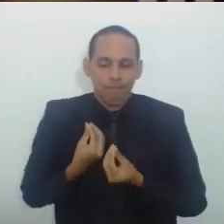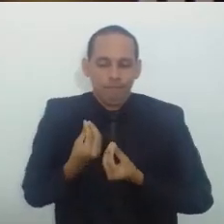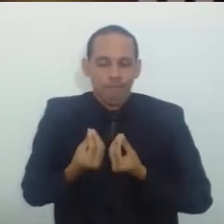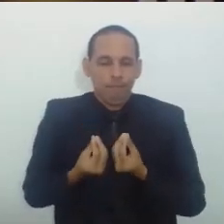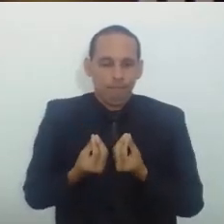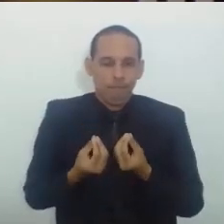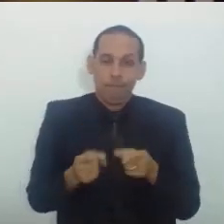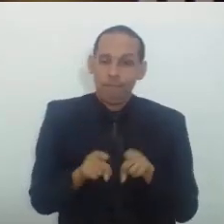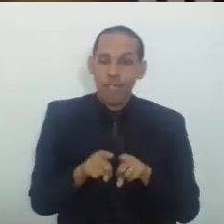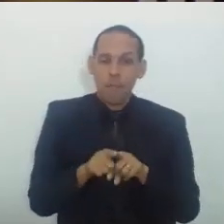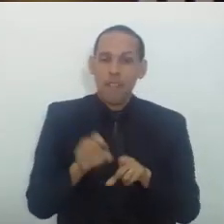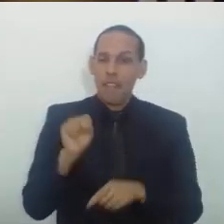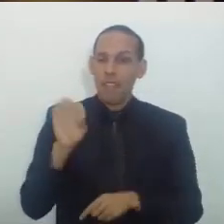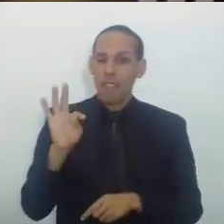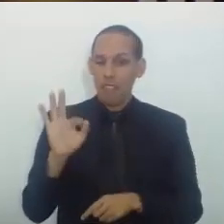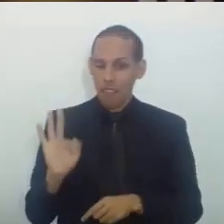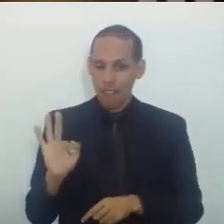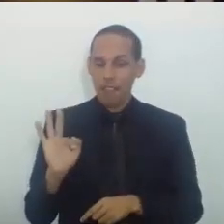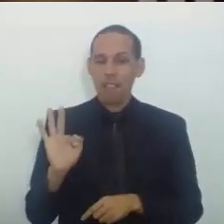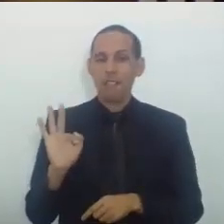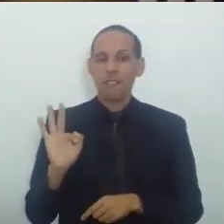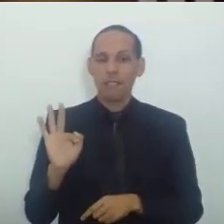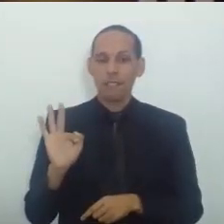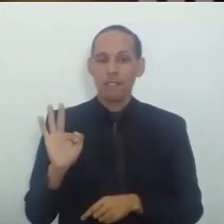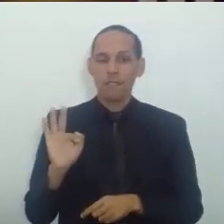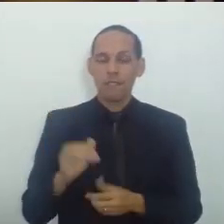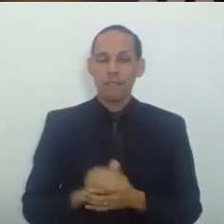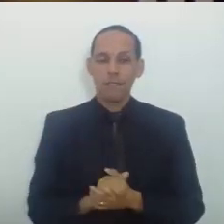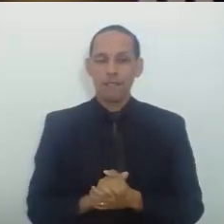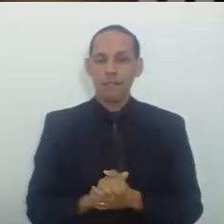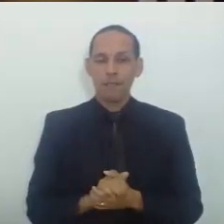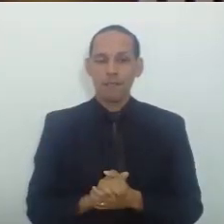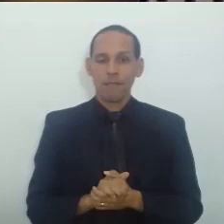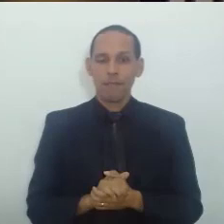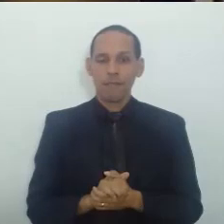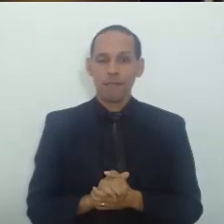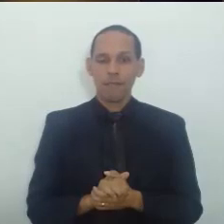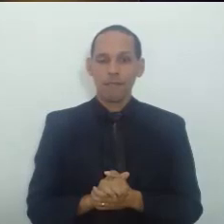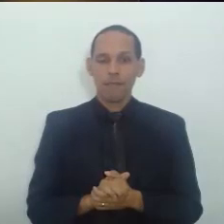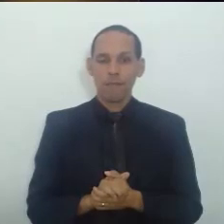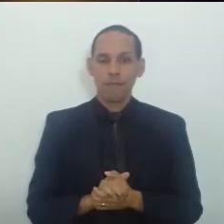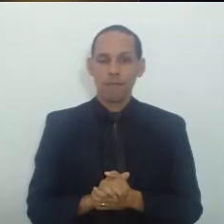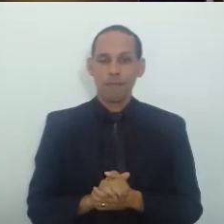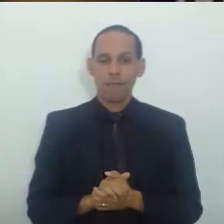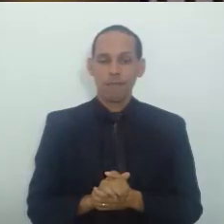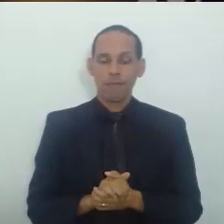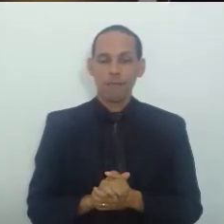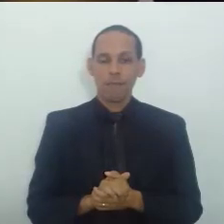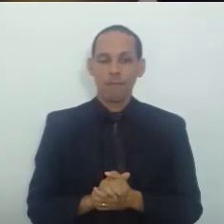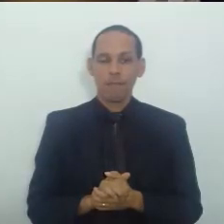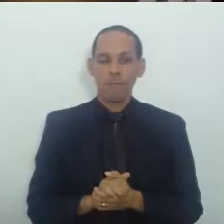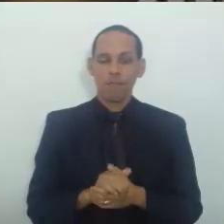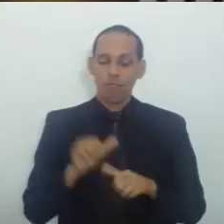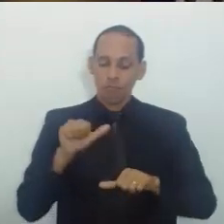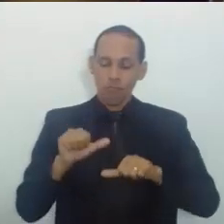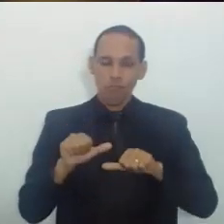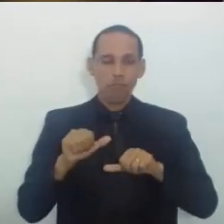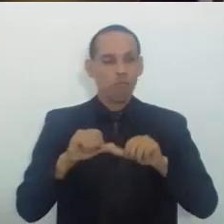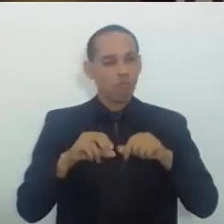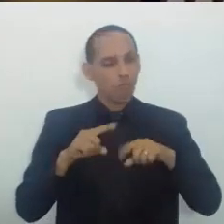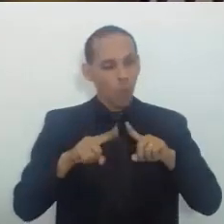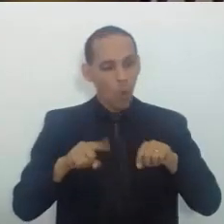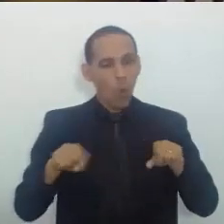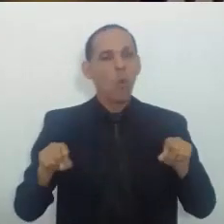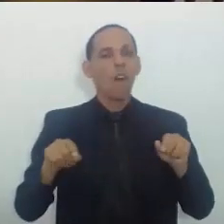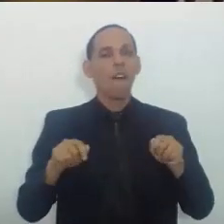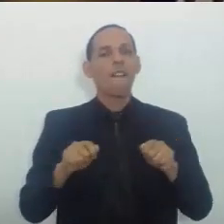feito Não raro Esse Tipo De Modelação Eu digo Aqui